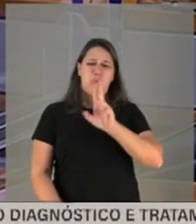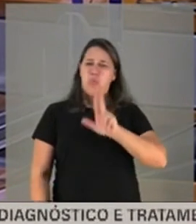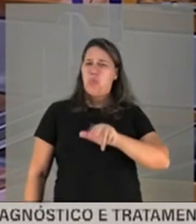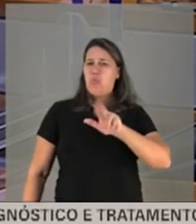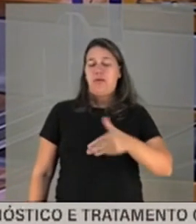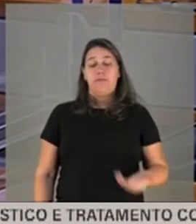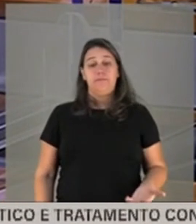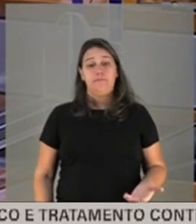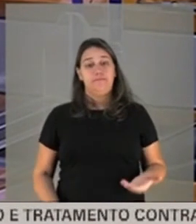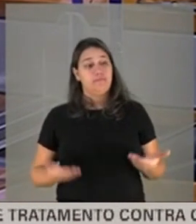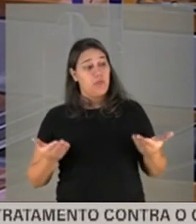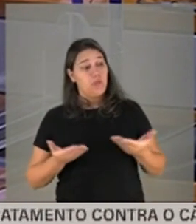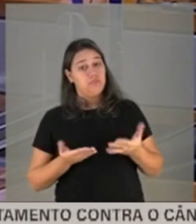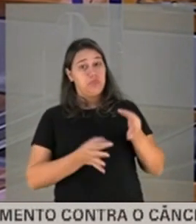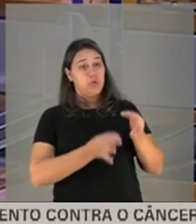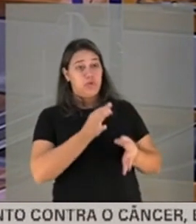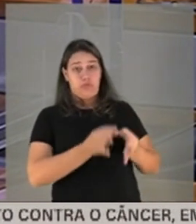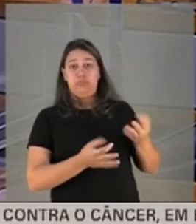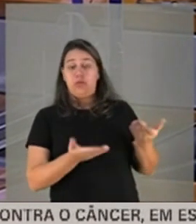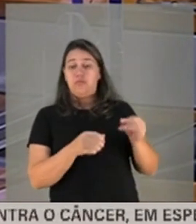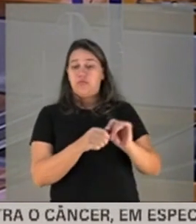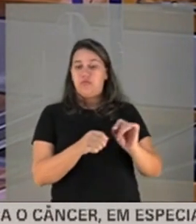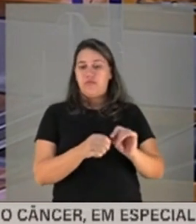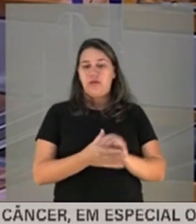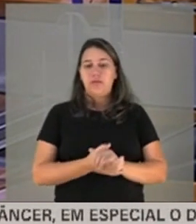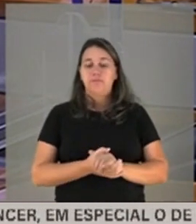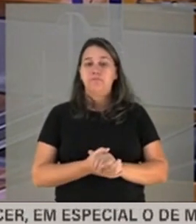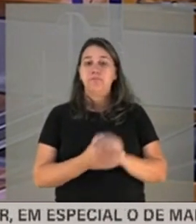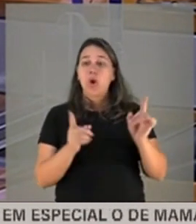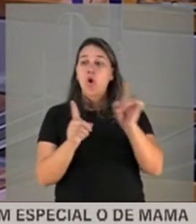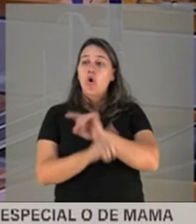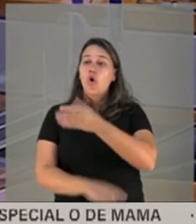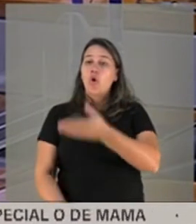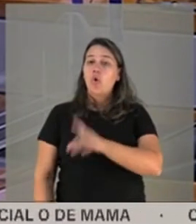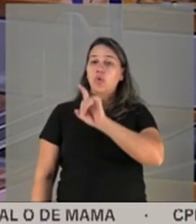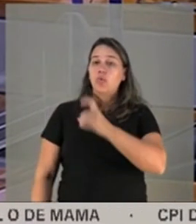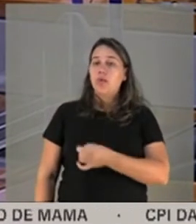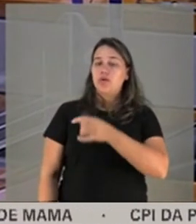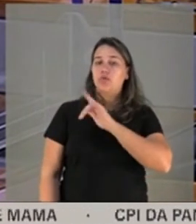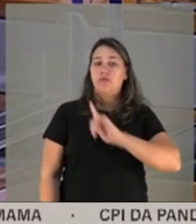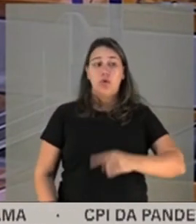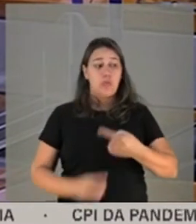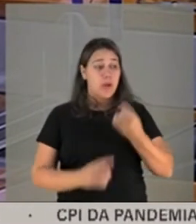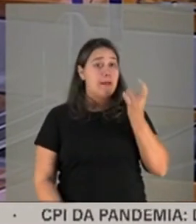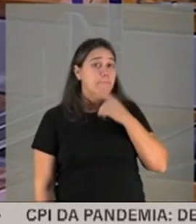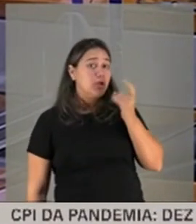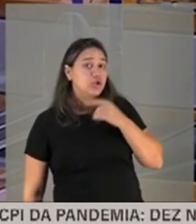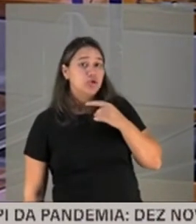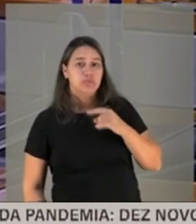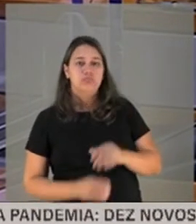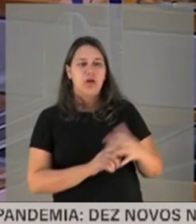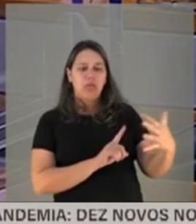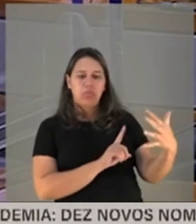Então, as medidas judiciais estão sendo tomadas contra ele, porque mentiu descaradamente, atacou a minha honra